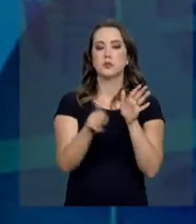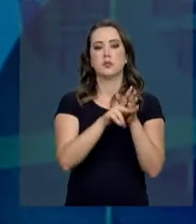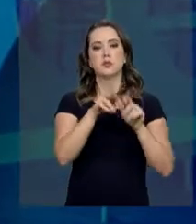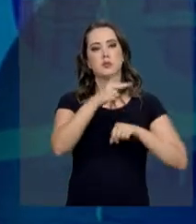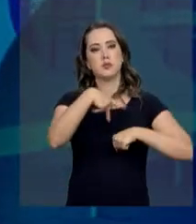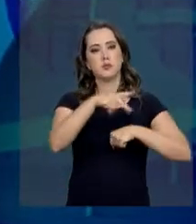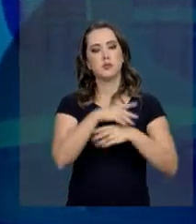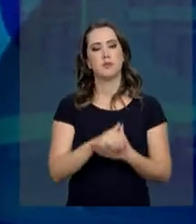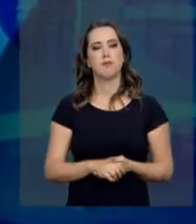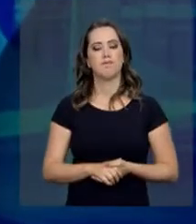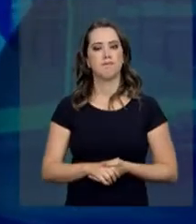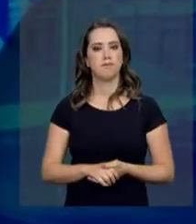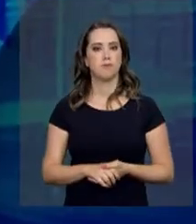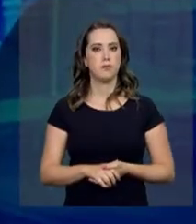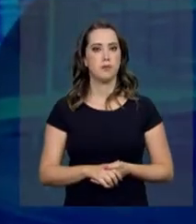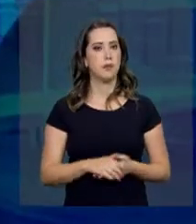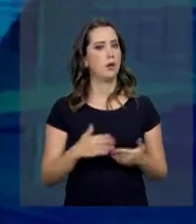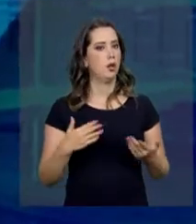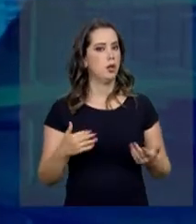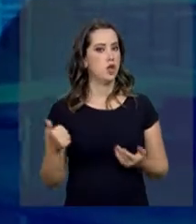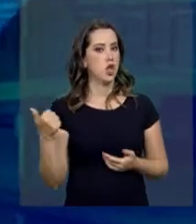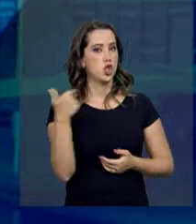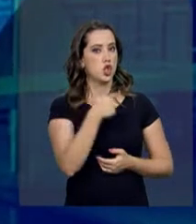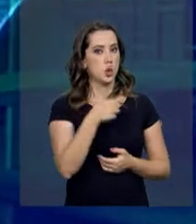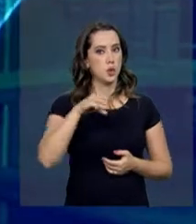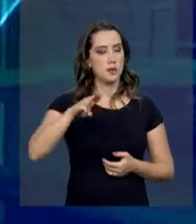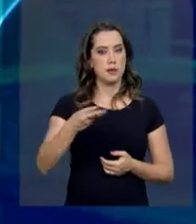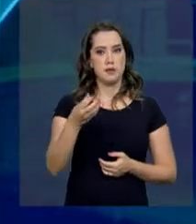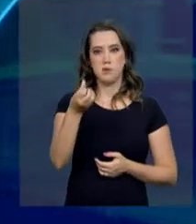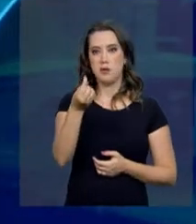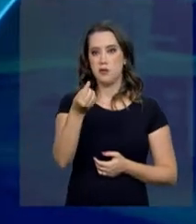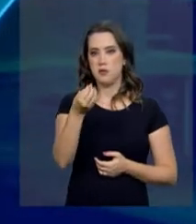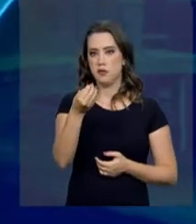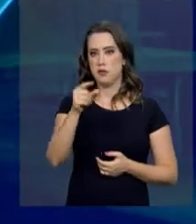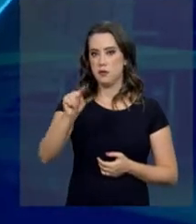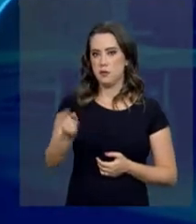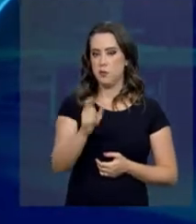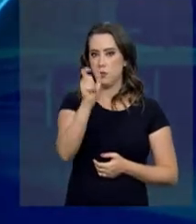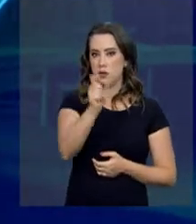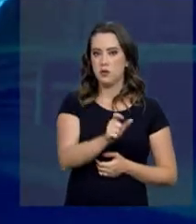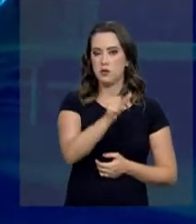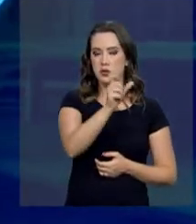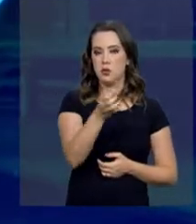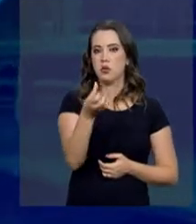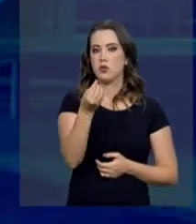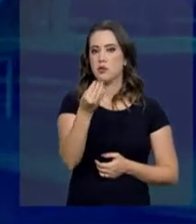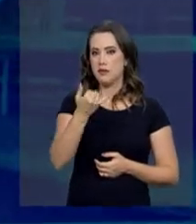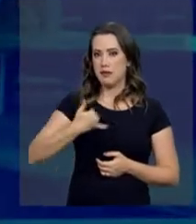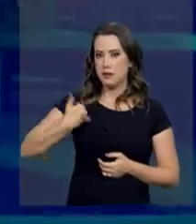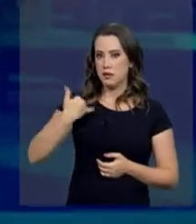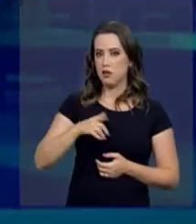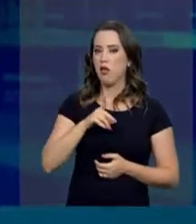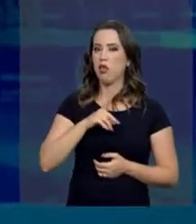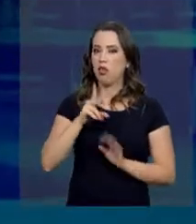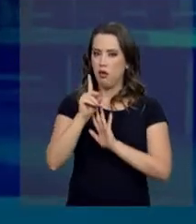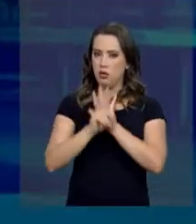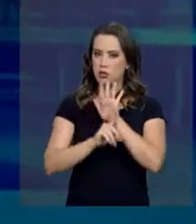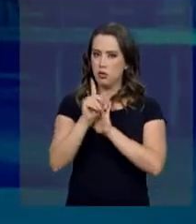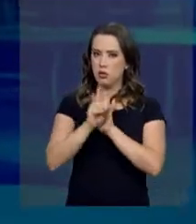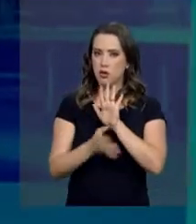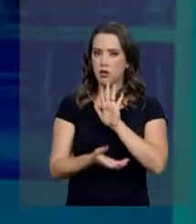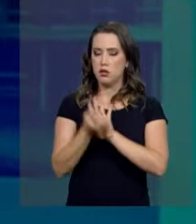Dos 12 milhões e 600 mil cotistas com menos de 60 anos que tinham direito ao saque das cotas do PIS,